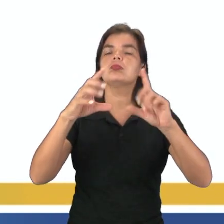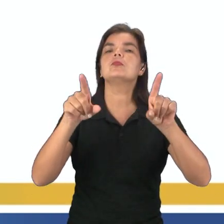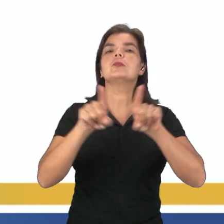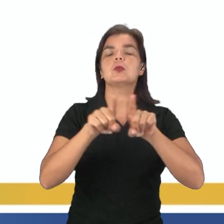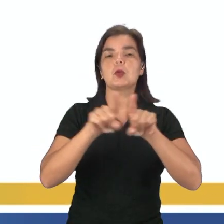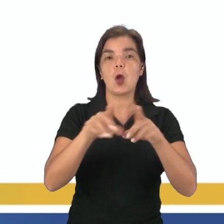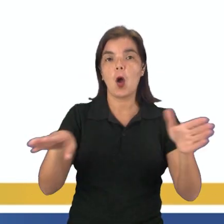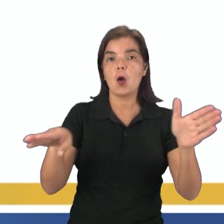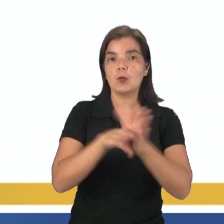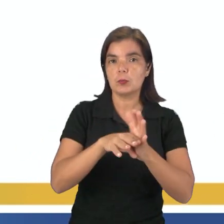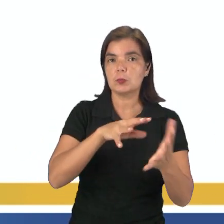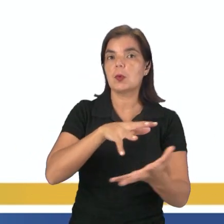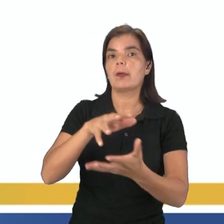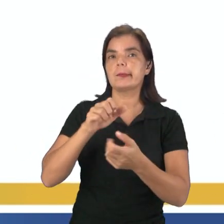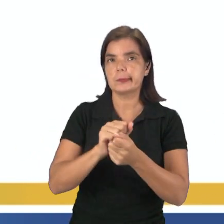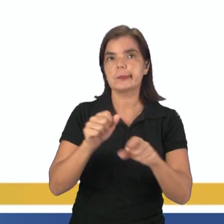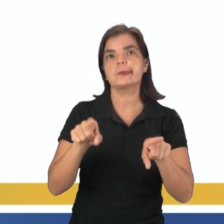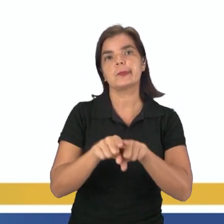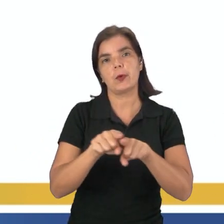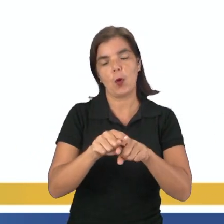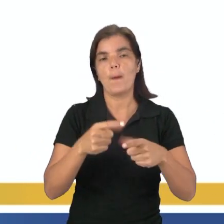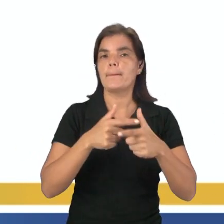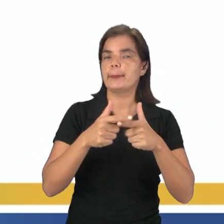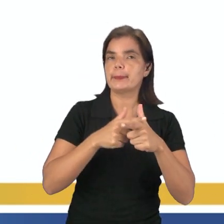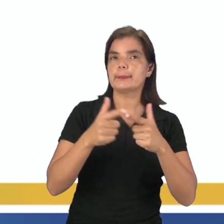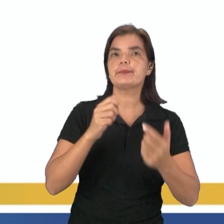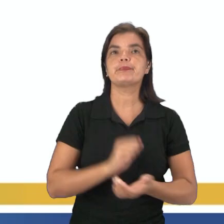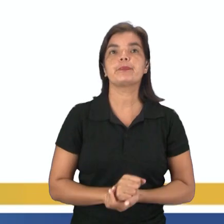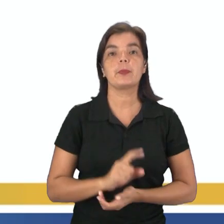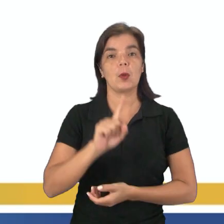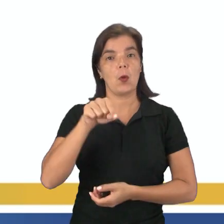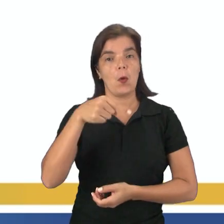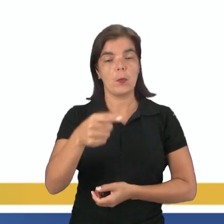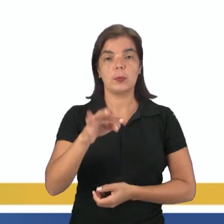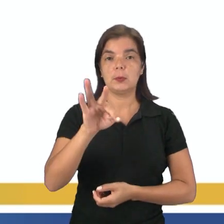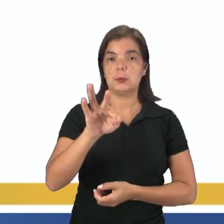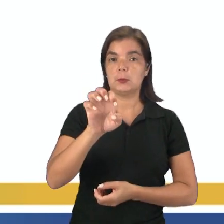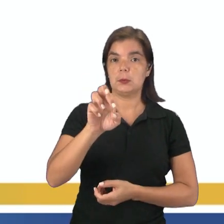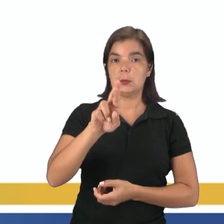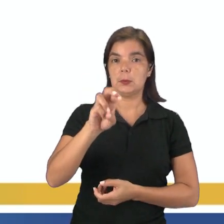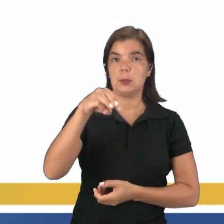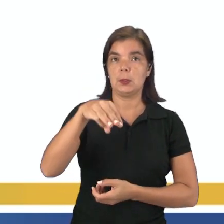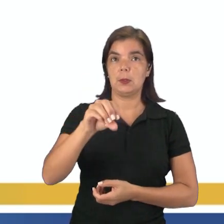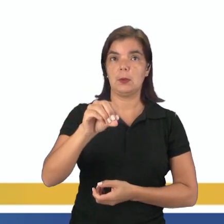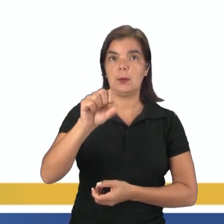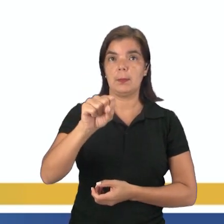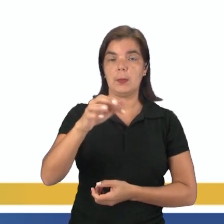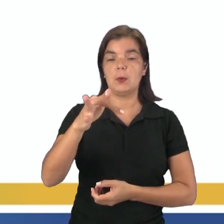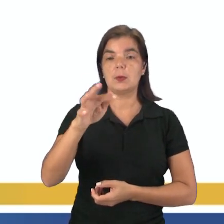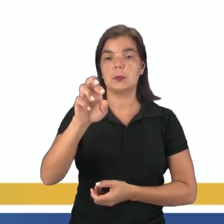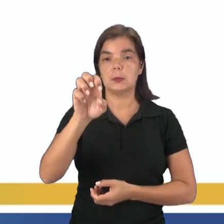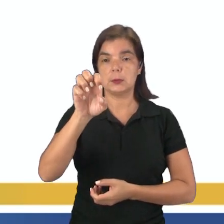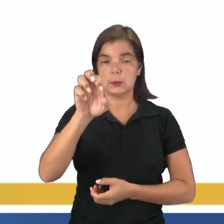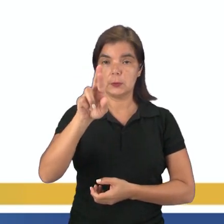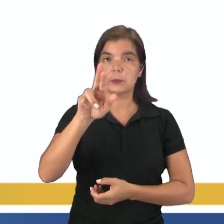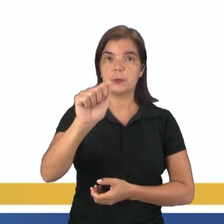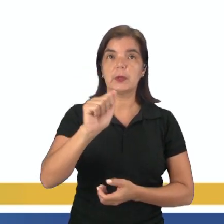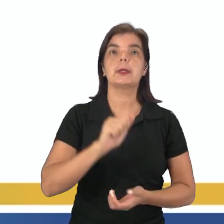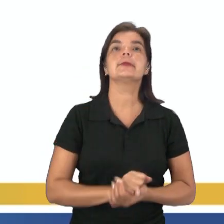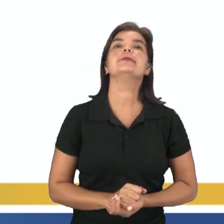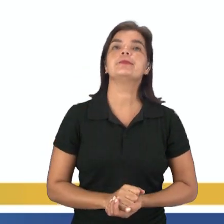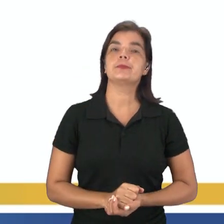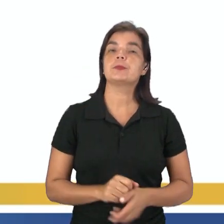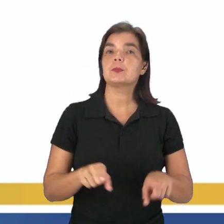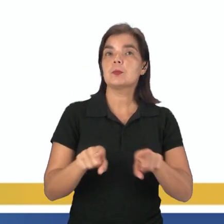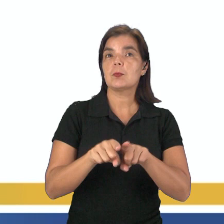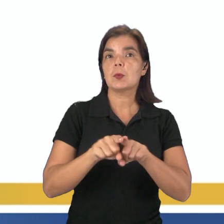deixar com que ele chegue aí até a troposfera e causa algum dano. Depois da mesosfera mais acima, mais quilômetros de distância, nós temos a